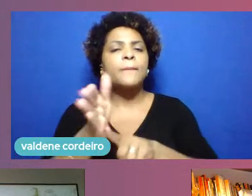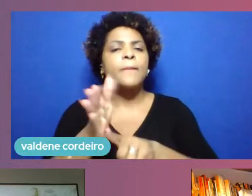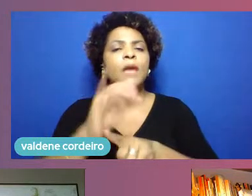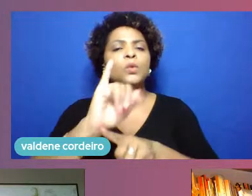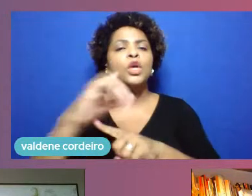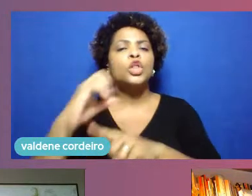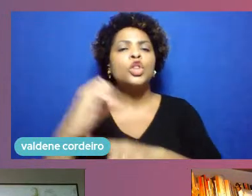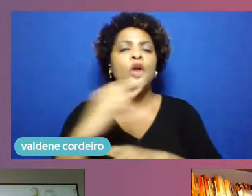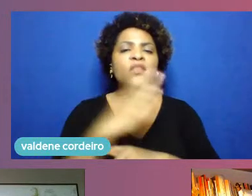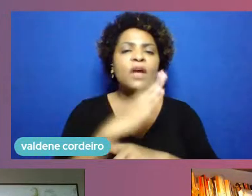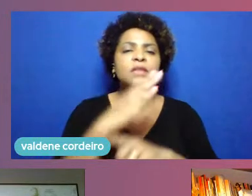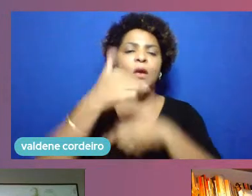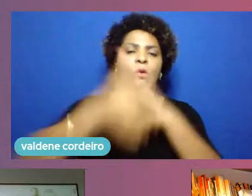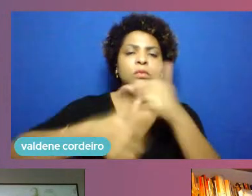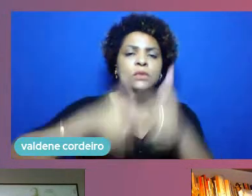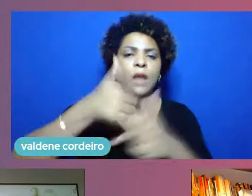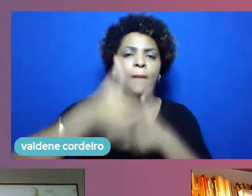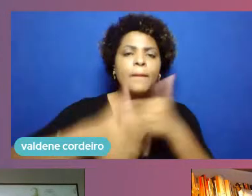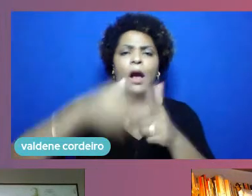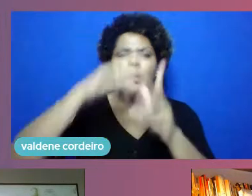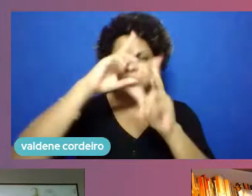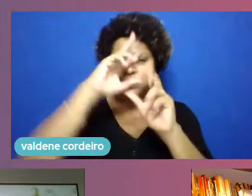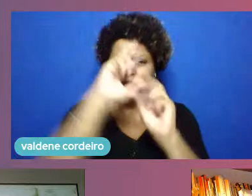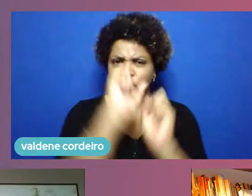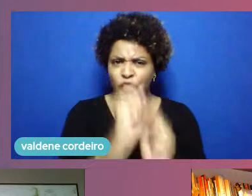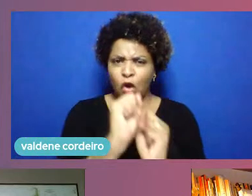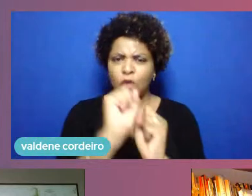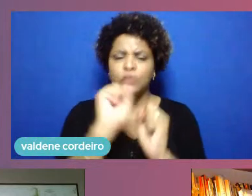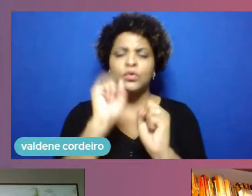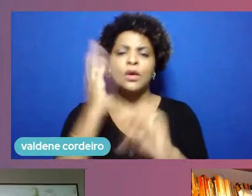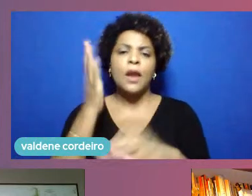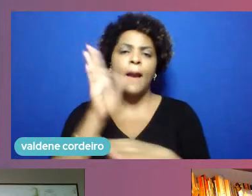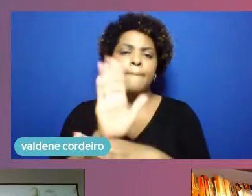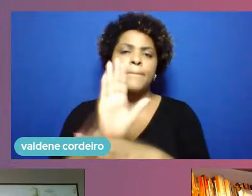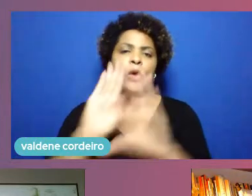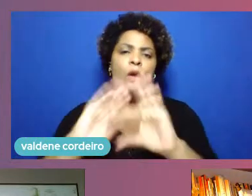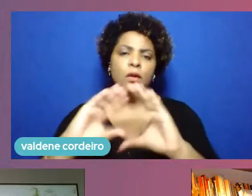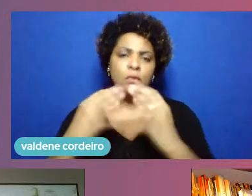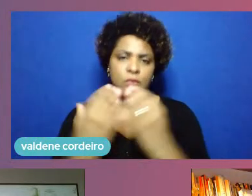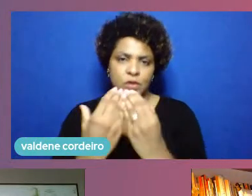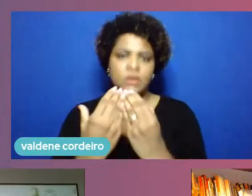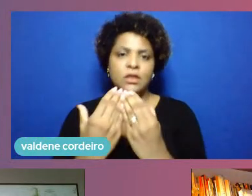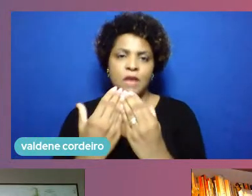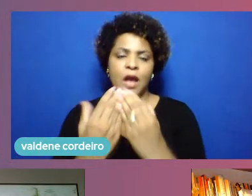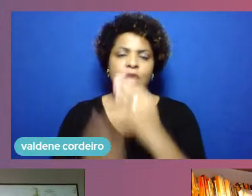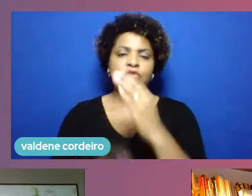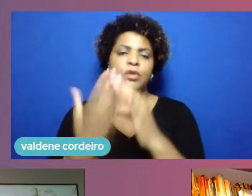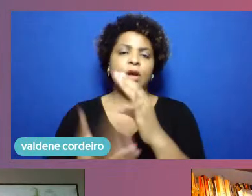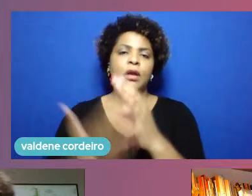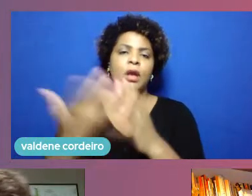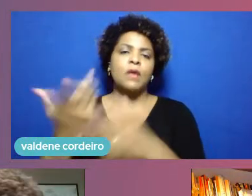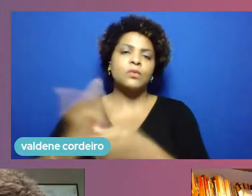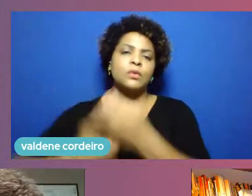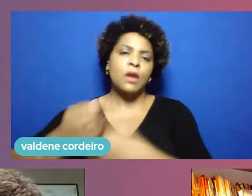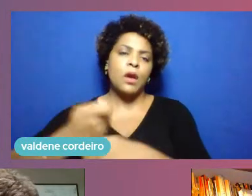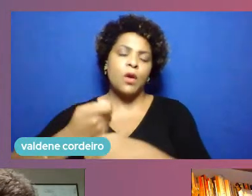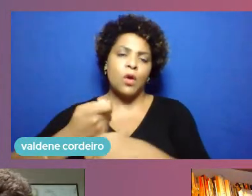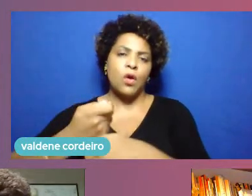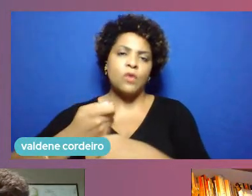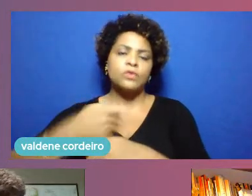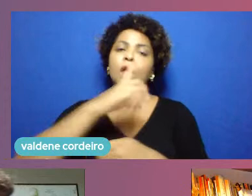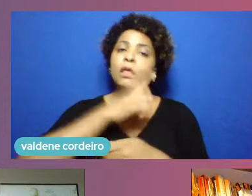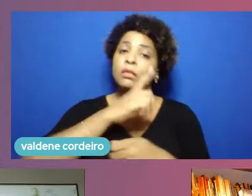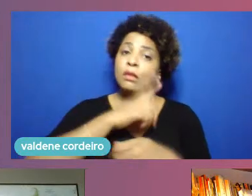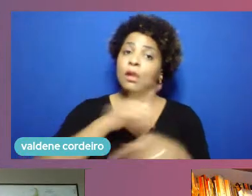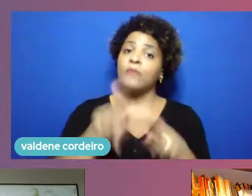dentro do apoio ao ecossistema de geração de negócios, tivemos também, desde os smart teams